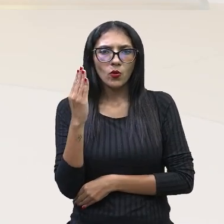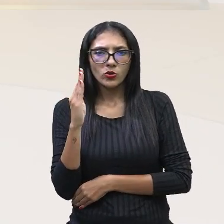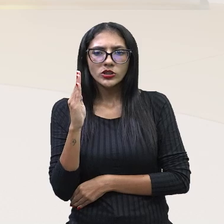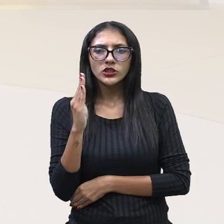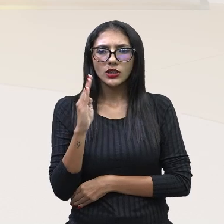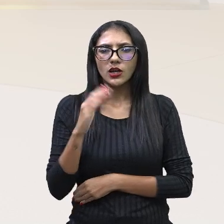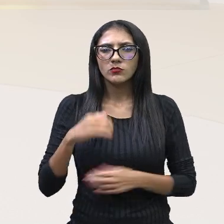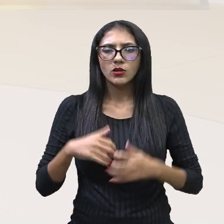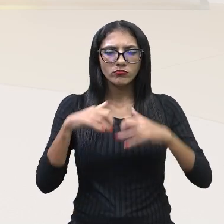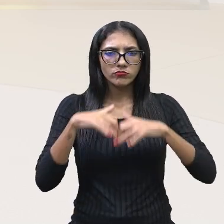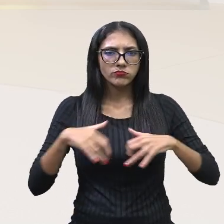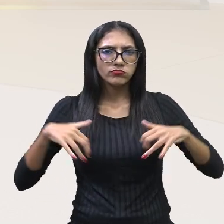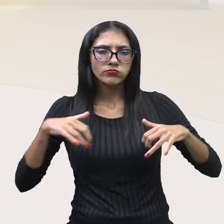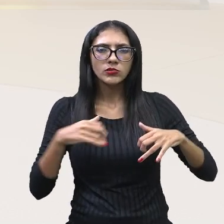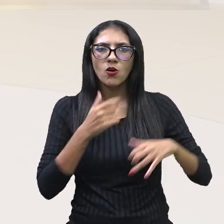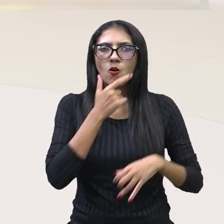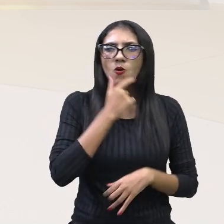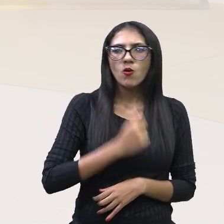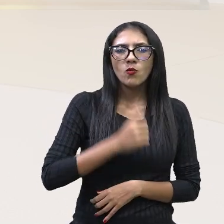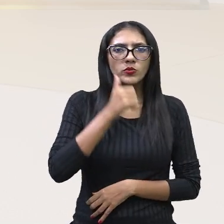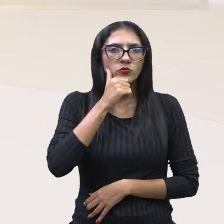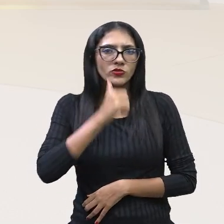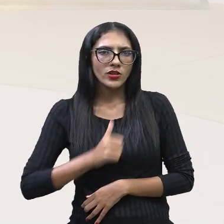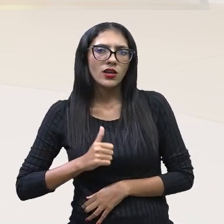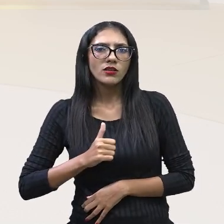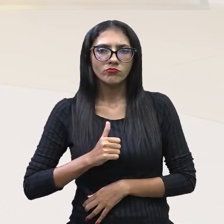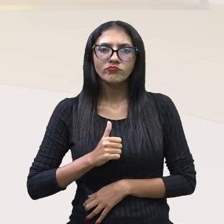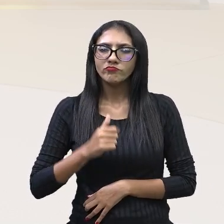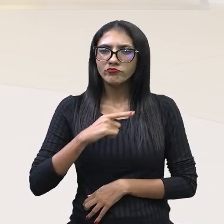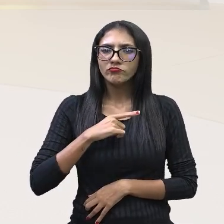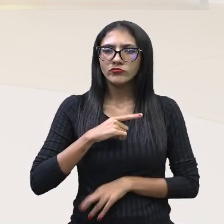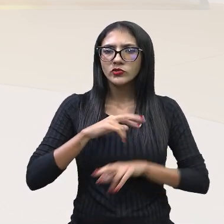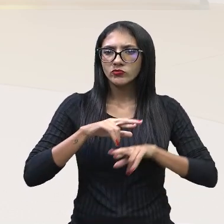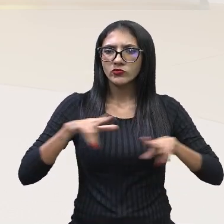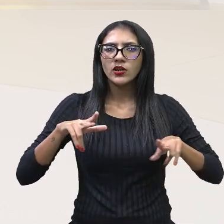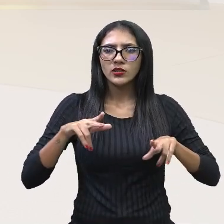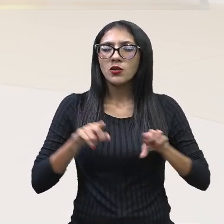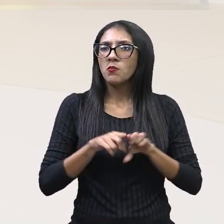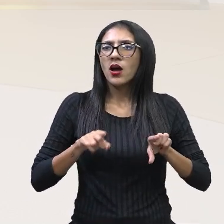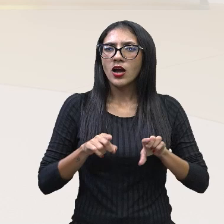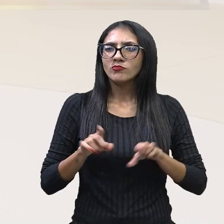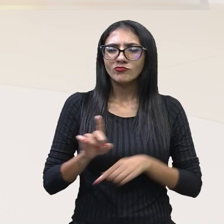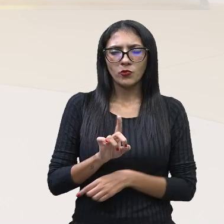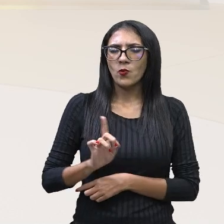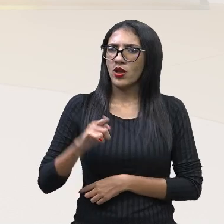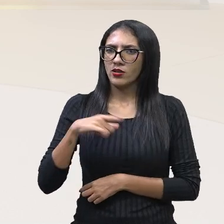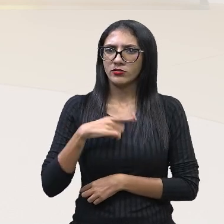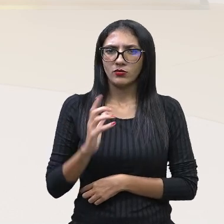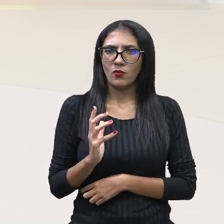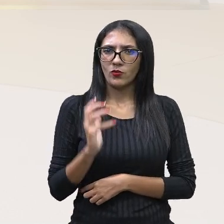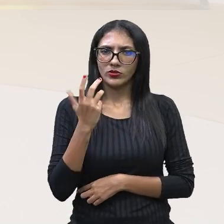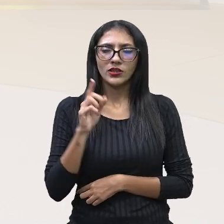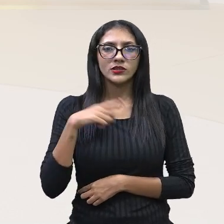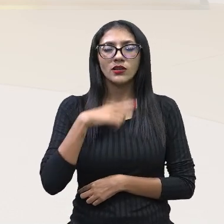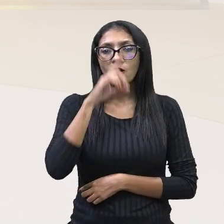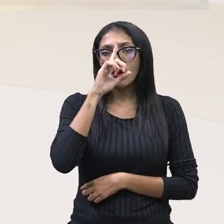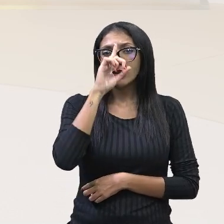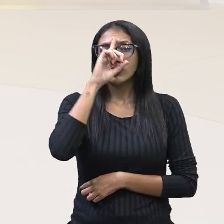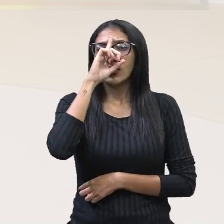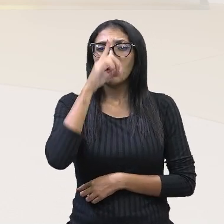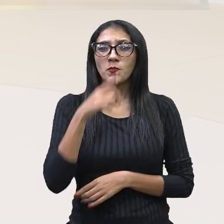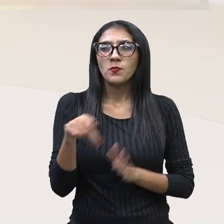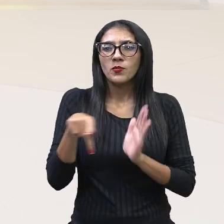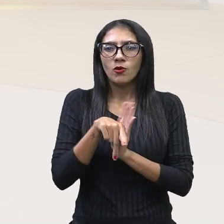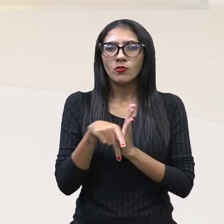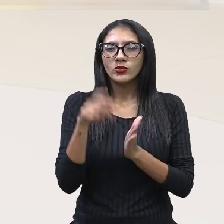diferença, homem ou mulher, né? Mas não é assim que funciona, né? É a ideia cultural